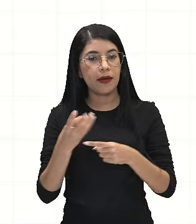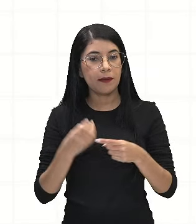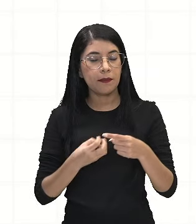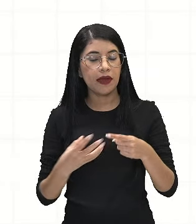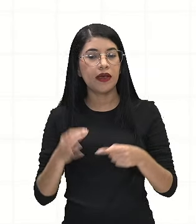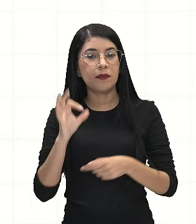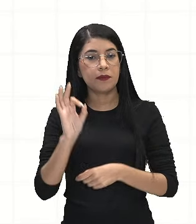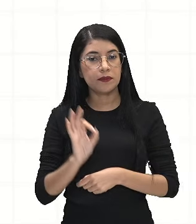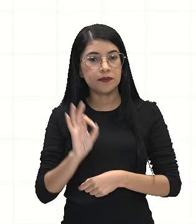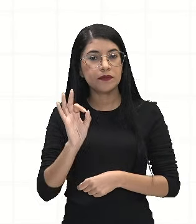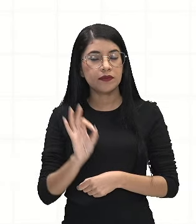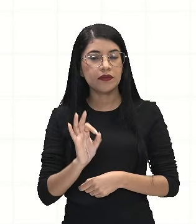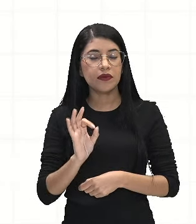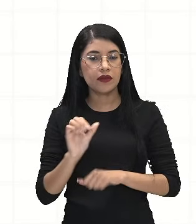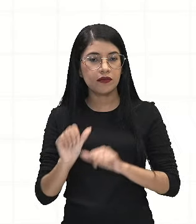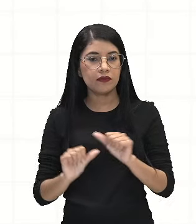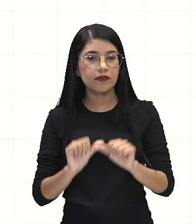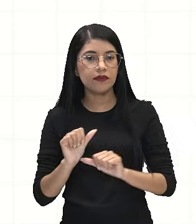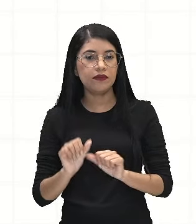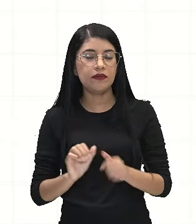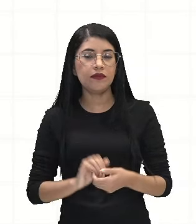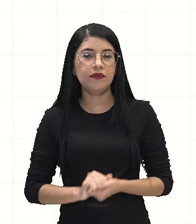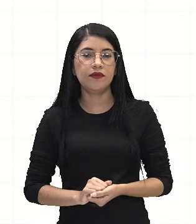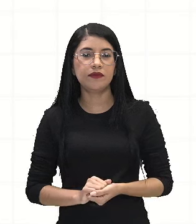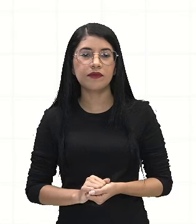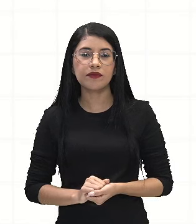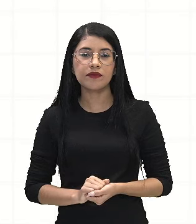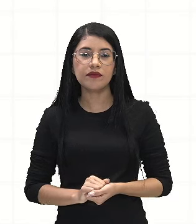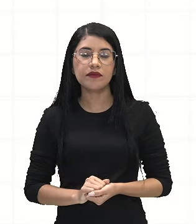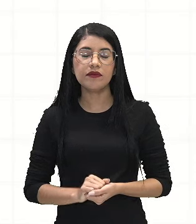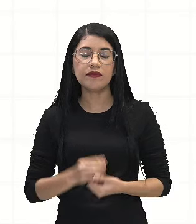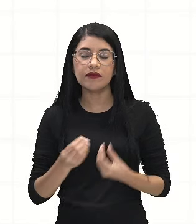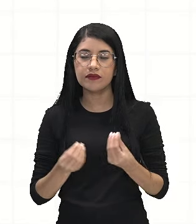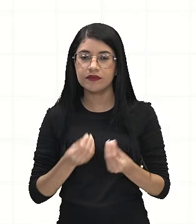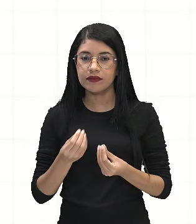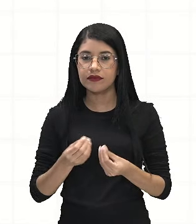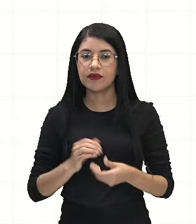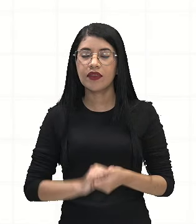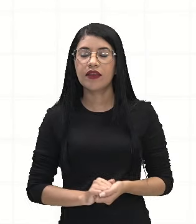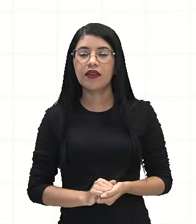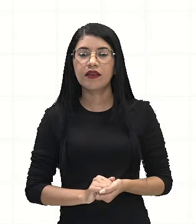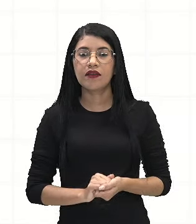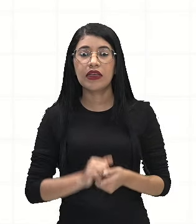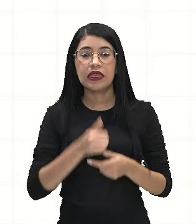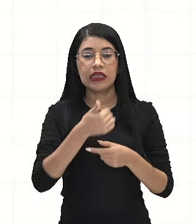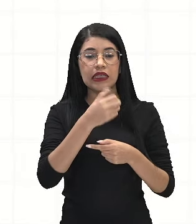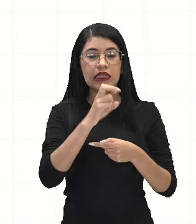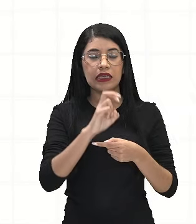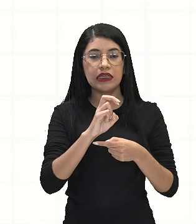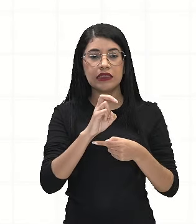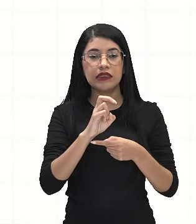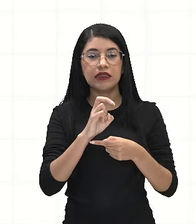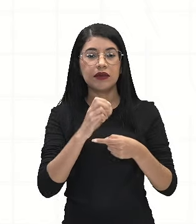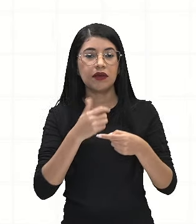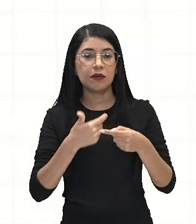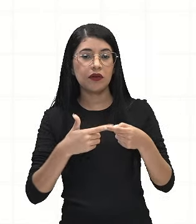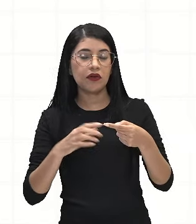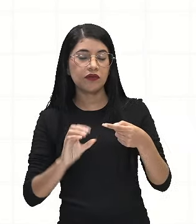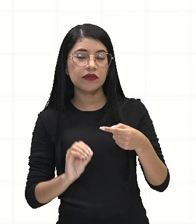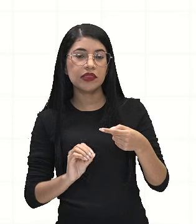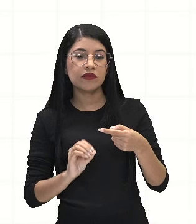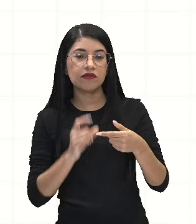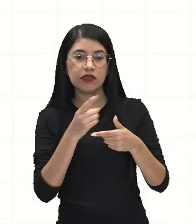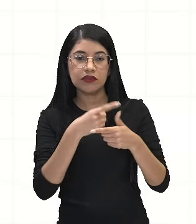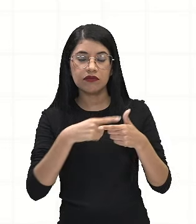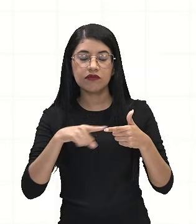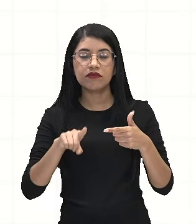em porcentagem. Como é que a gente faz isso? Você vai pegar o 15 e dividir por 20, né? Exatamente o que diz aí a